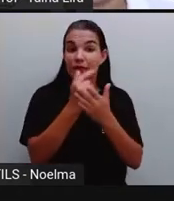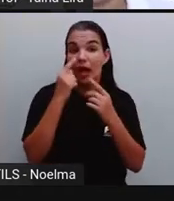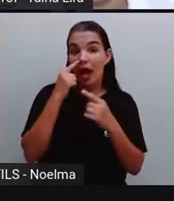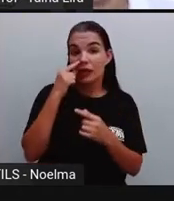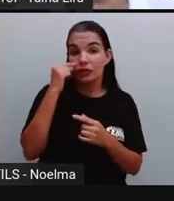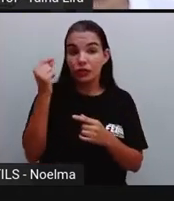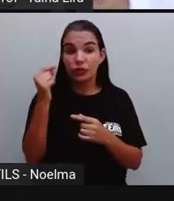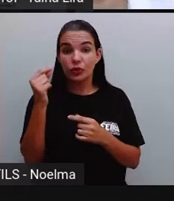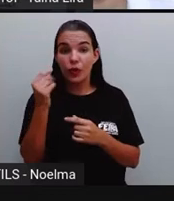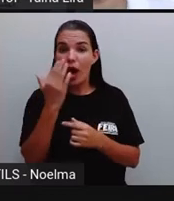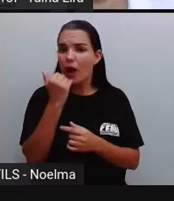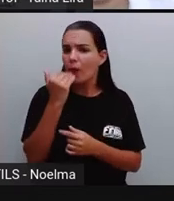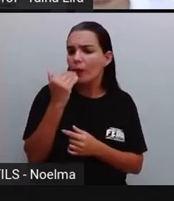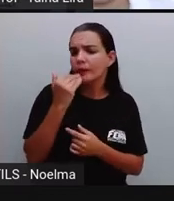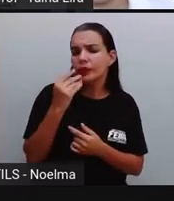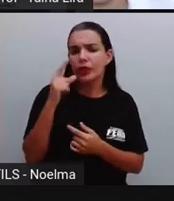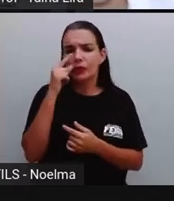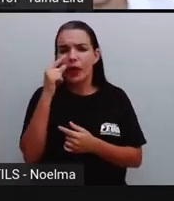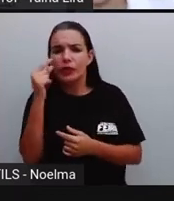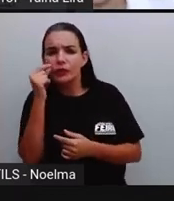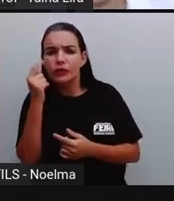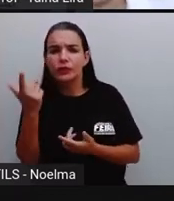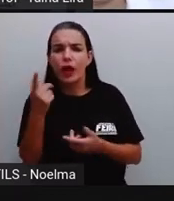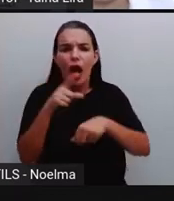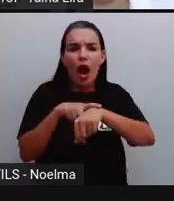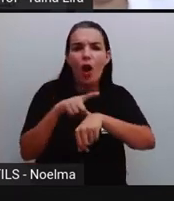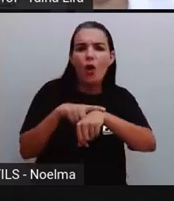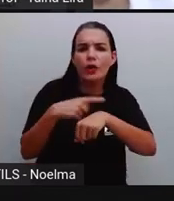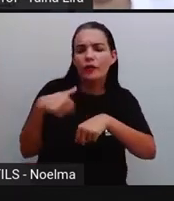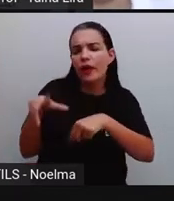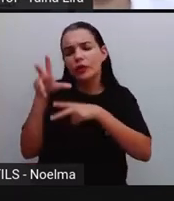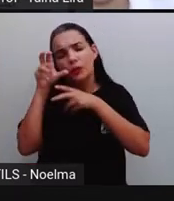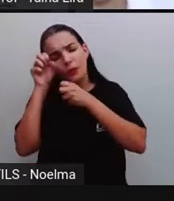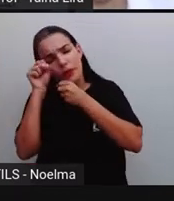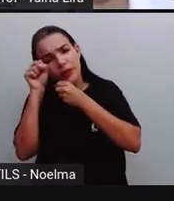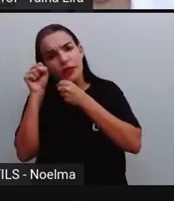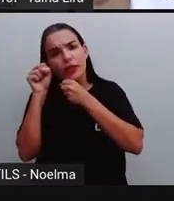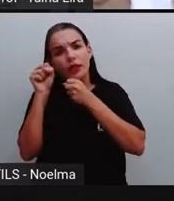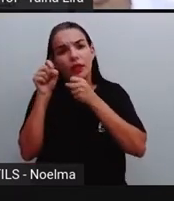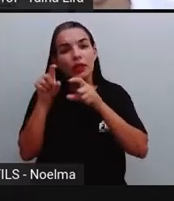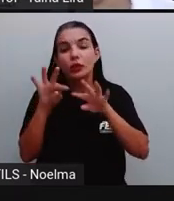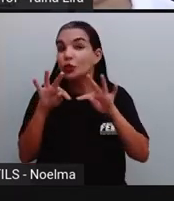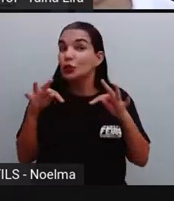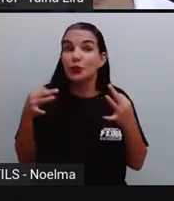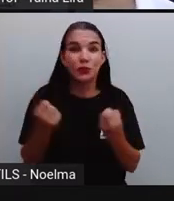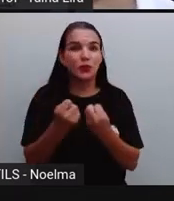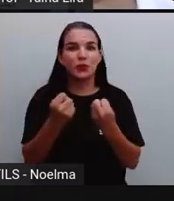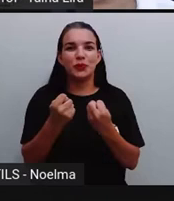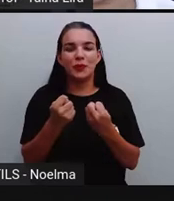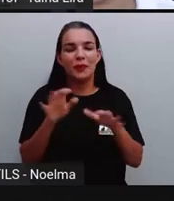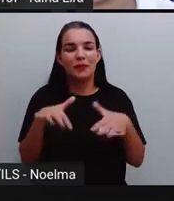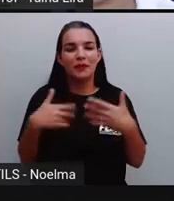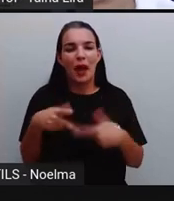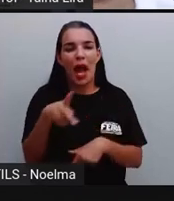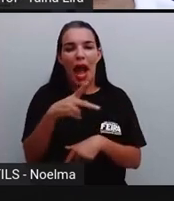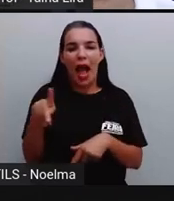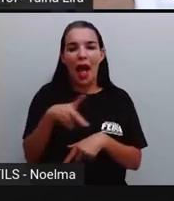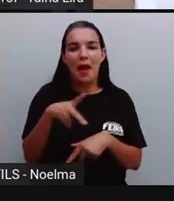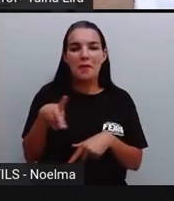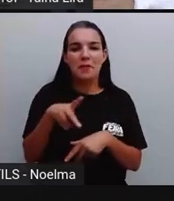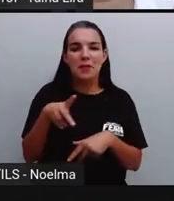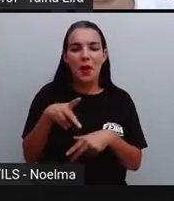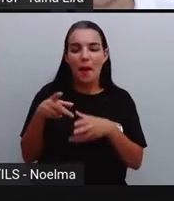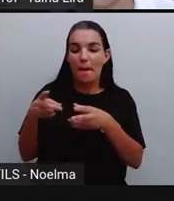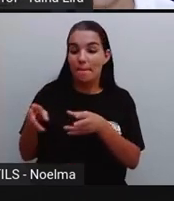ratinho, a comidinha dele, a hora que ele dorme, tudinho. Então, a PRO pediu aí, né? Para